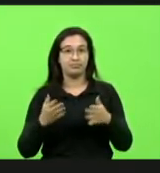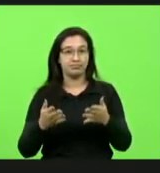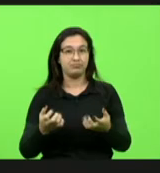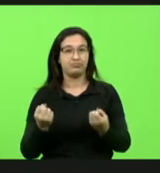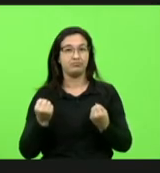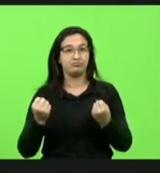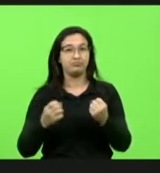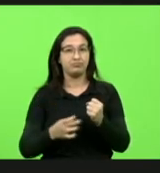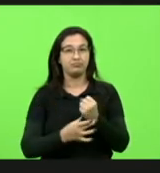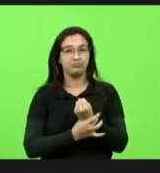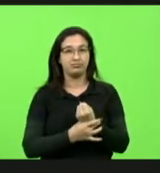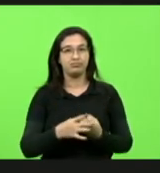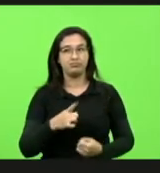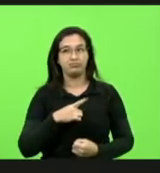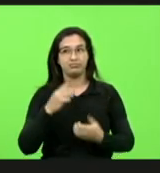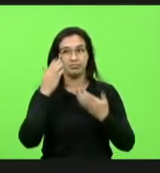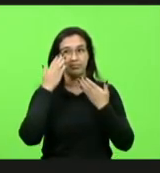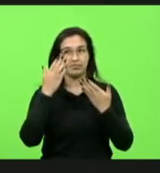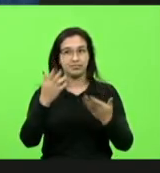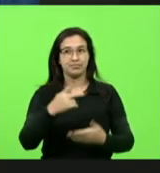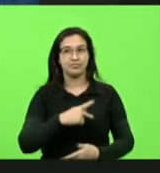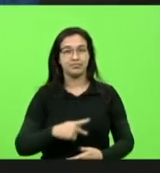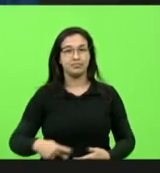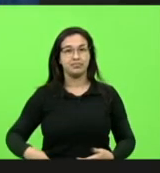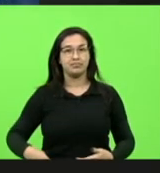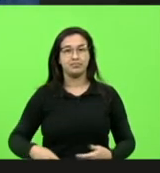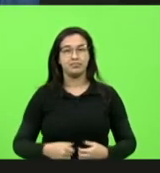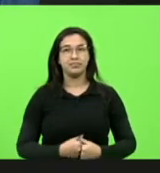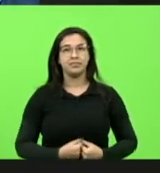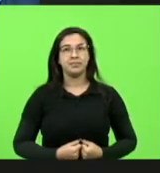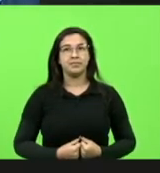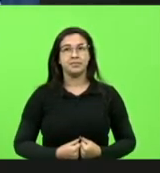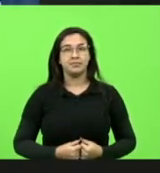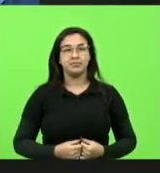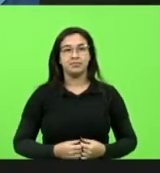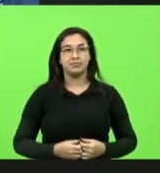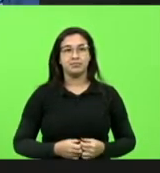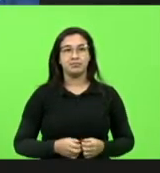de segurança. Muito obrigado, senhor presidente. Continuem discussão?